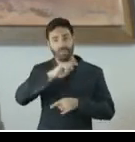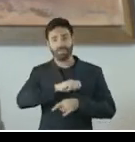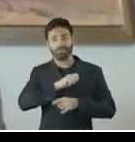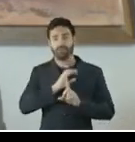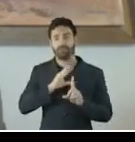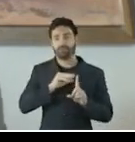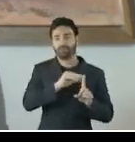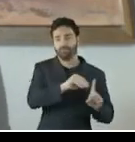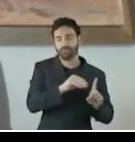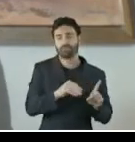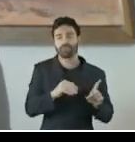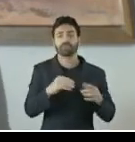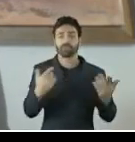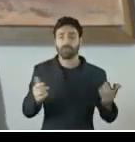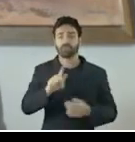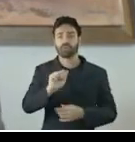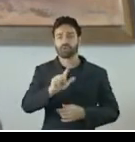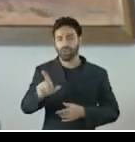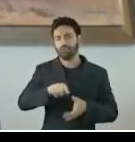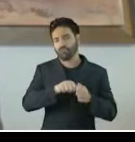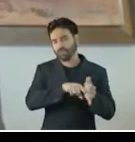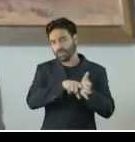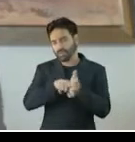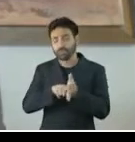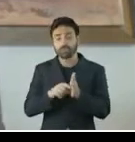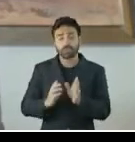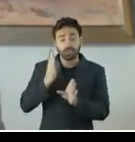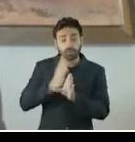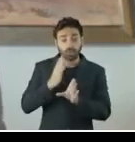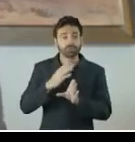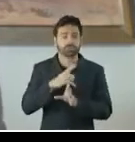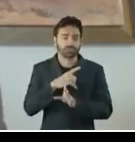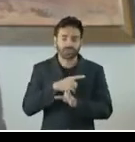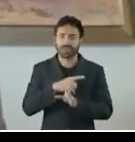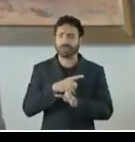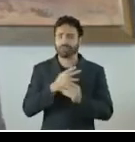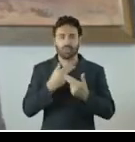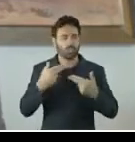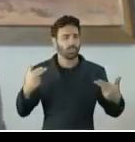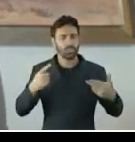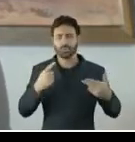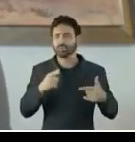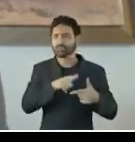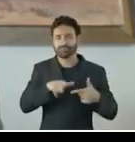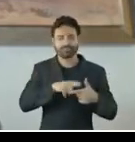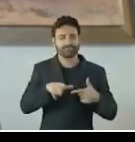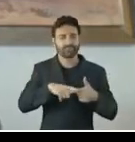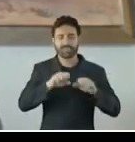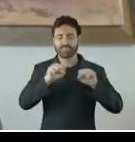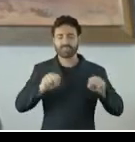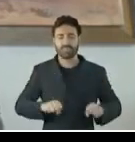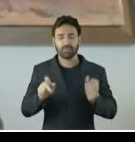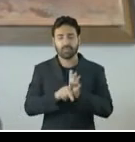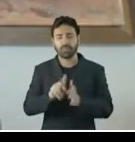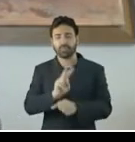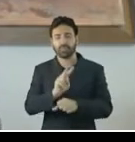realizadas pelo GAL sobre o assunto, foram detectadas inconsistências e incompletudes no sistema americano de proteção